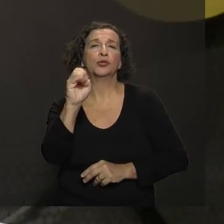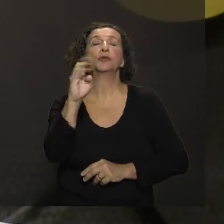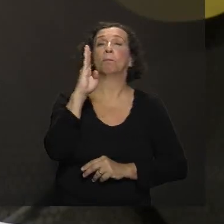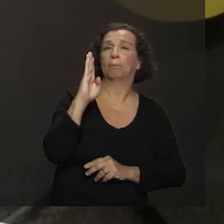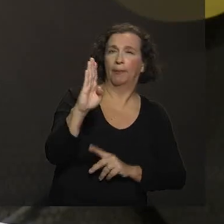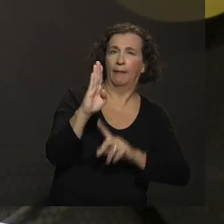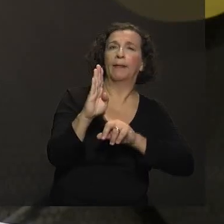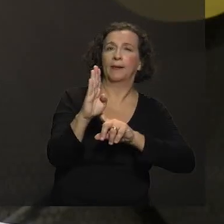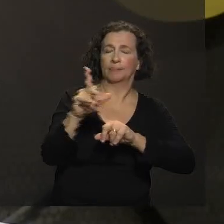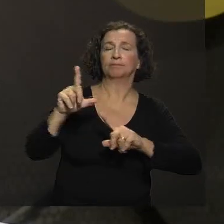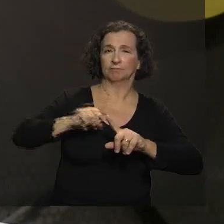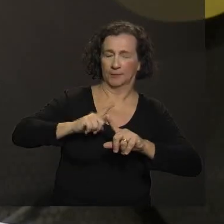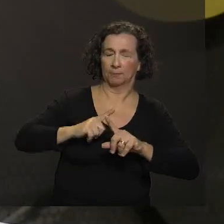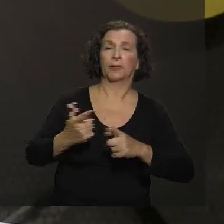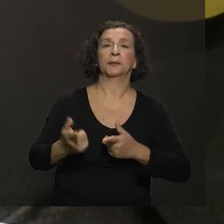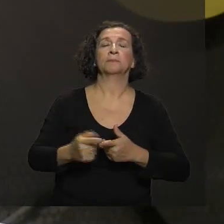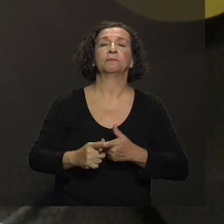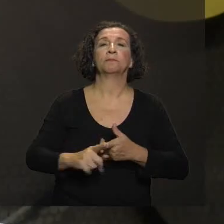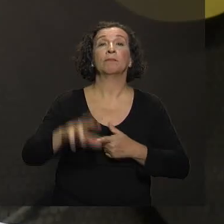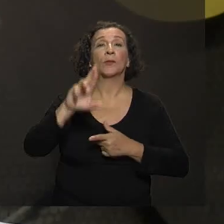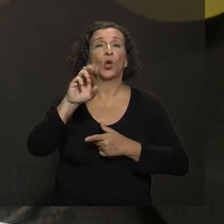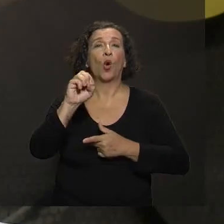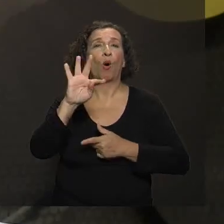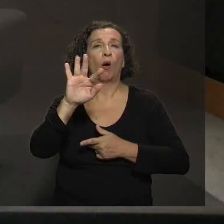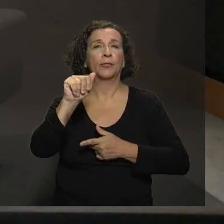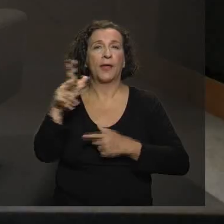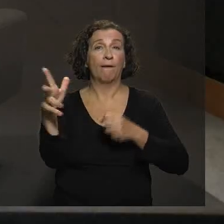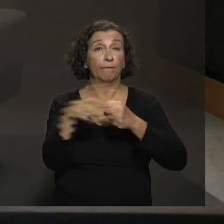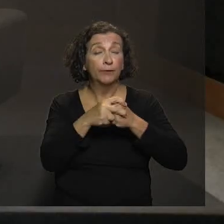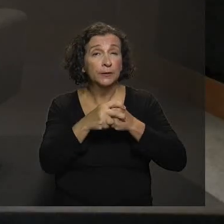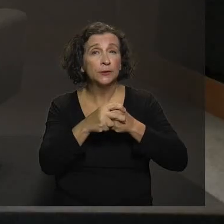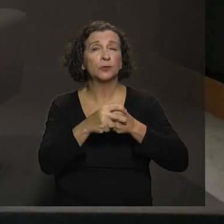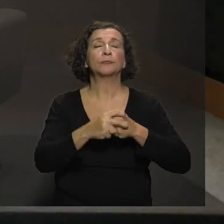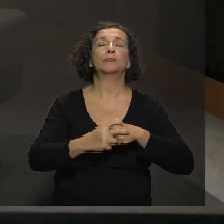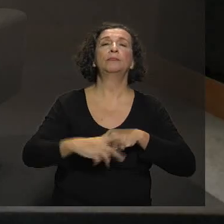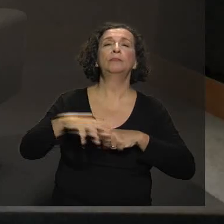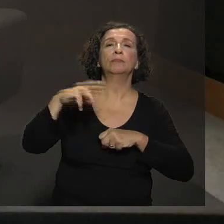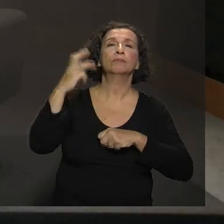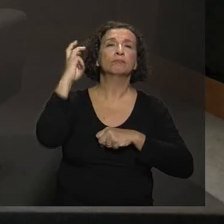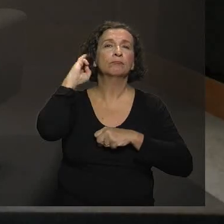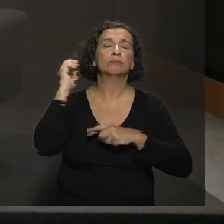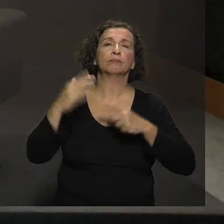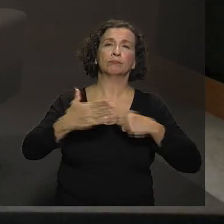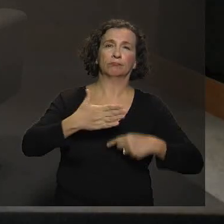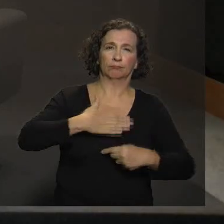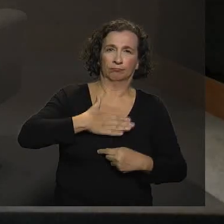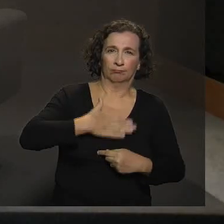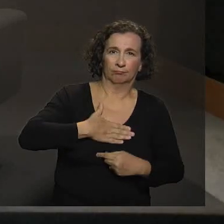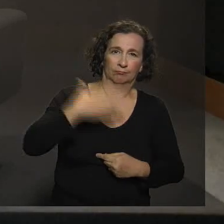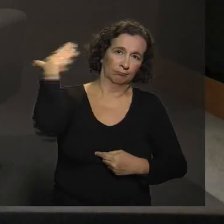fazendo a sequência, rotavírus, meningo, pneumo,